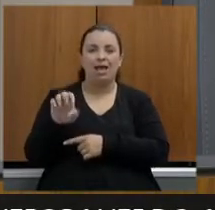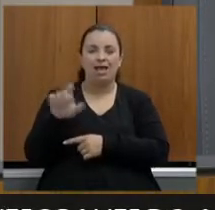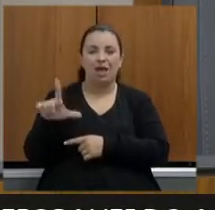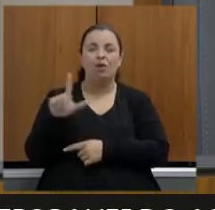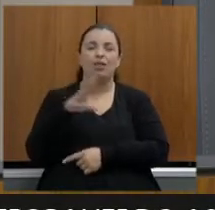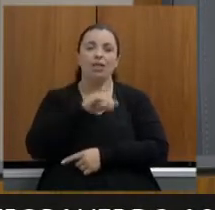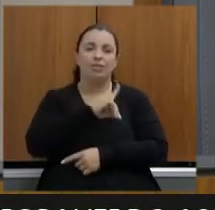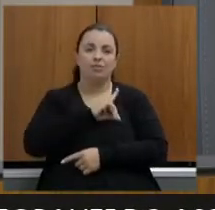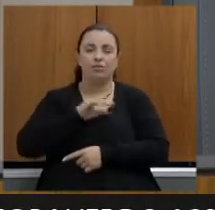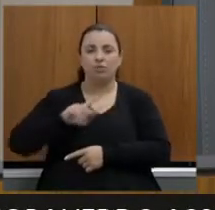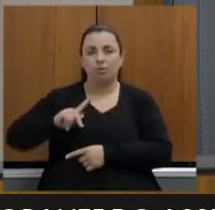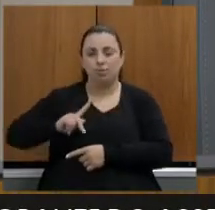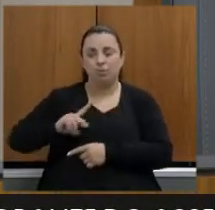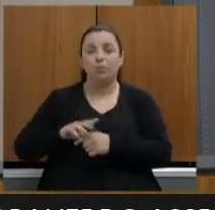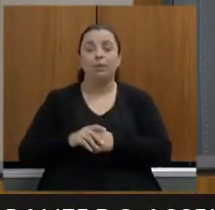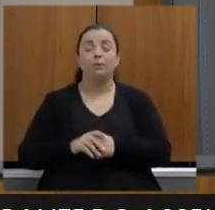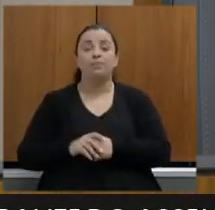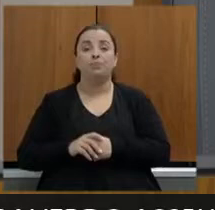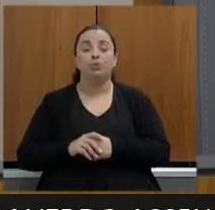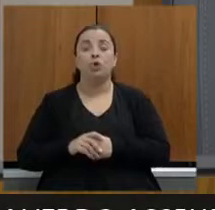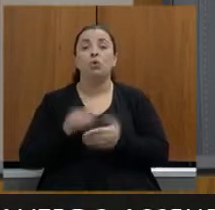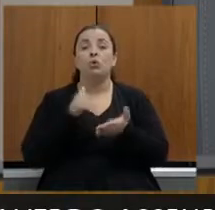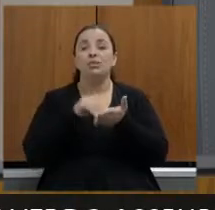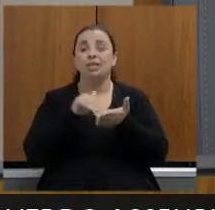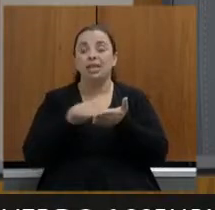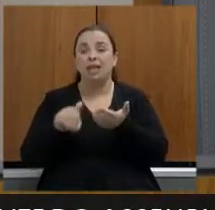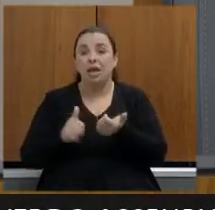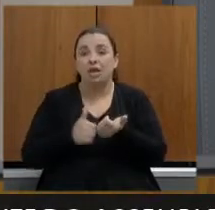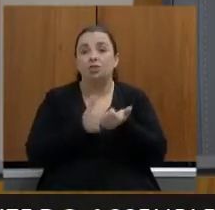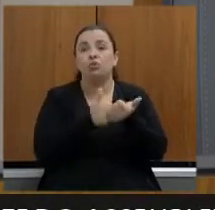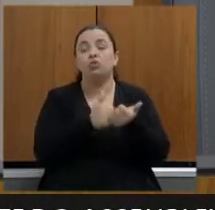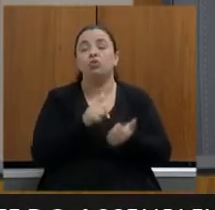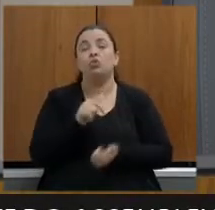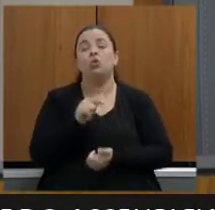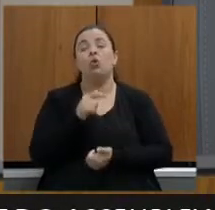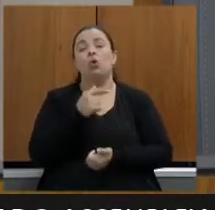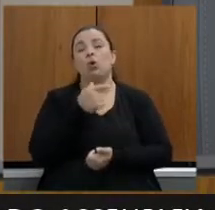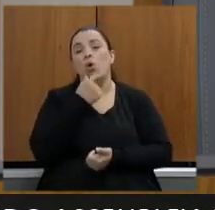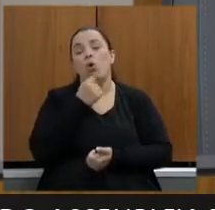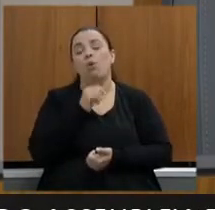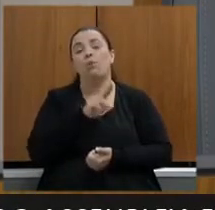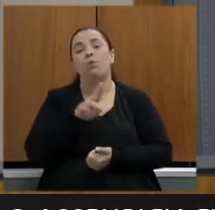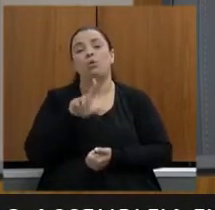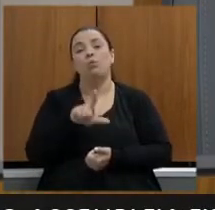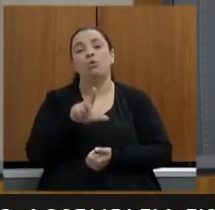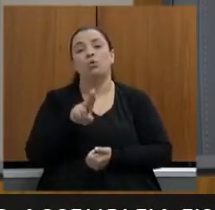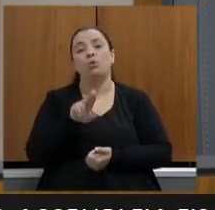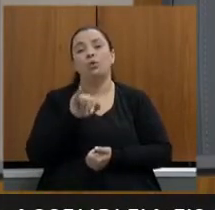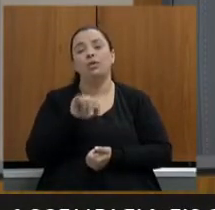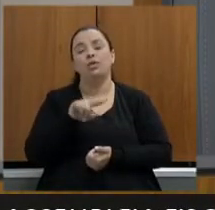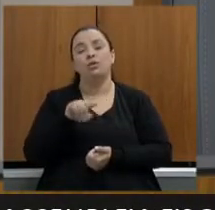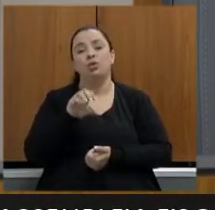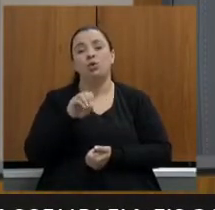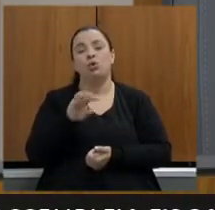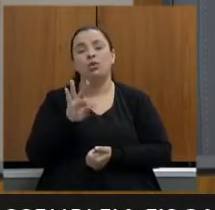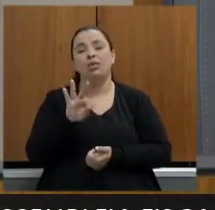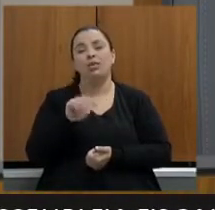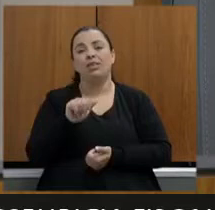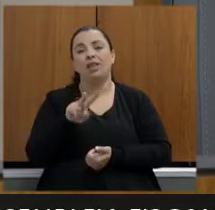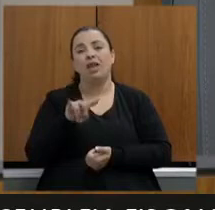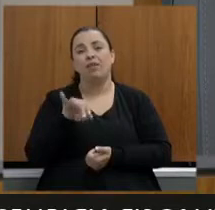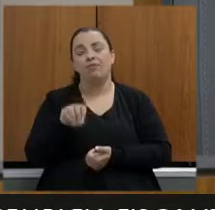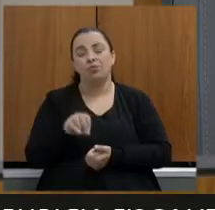o secretário adjunto Luiz Otávio e aqui lembrar né né presidente que o